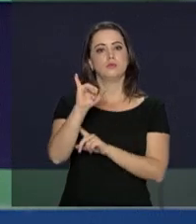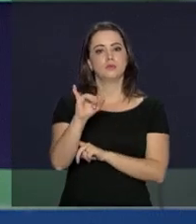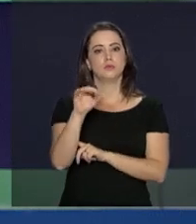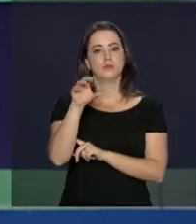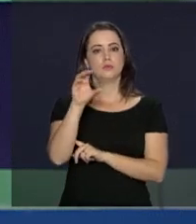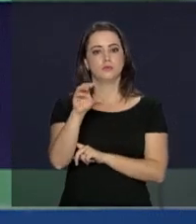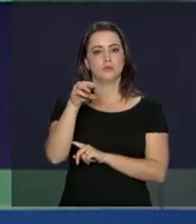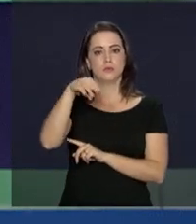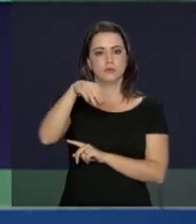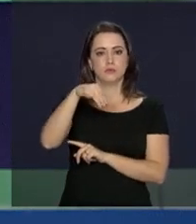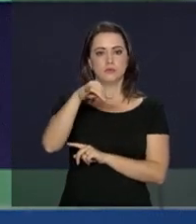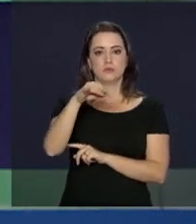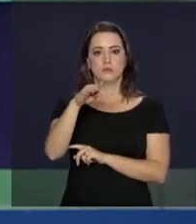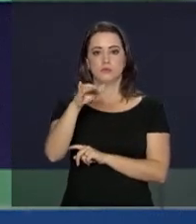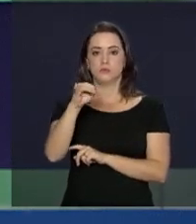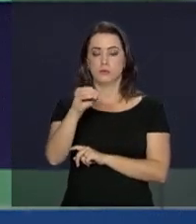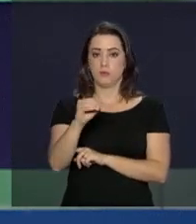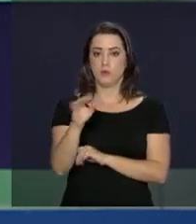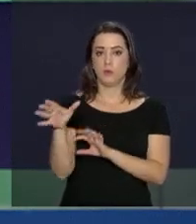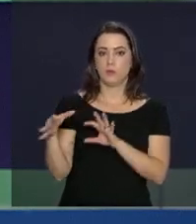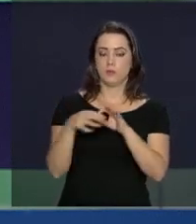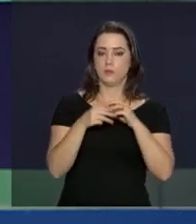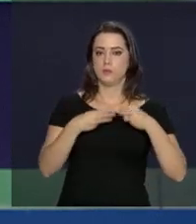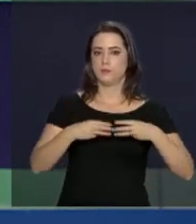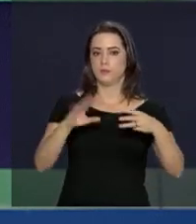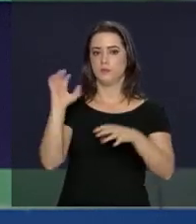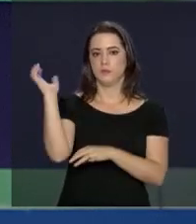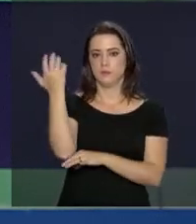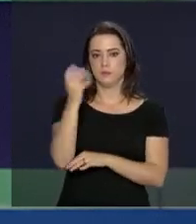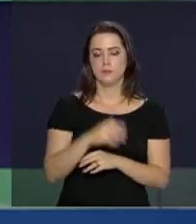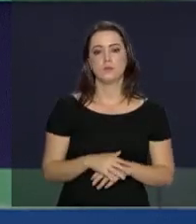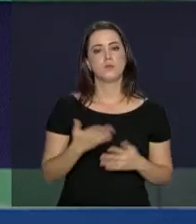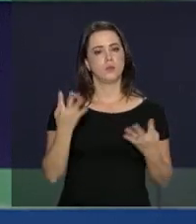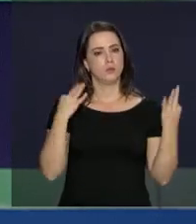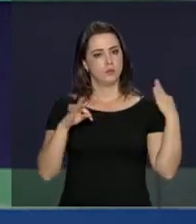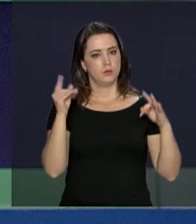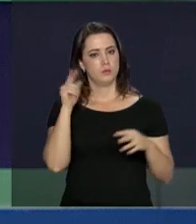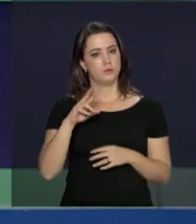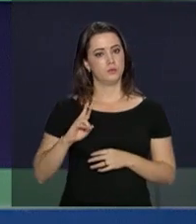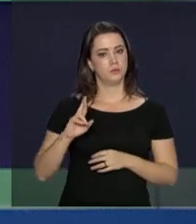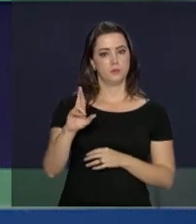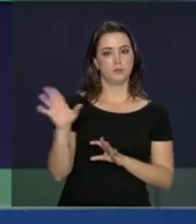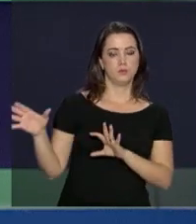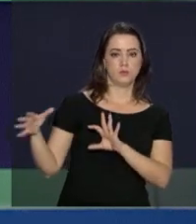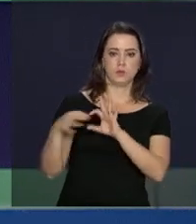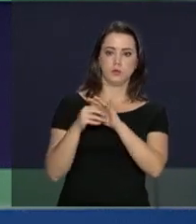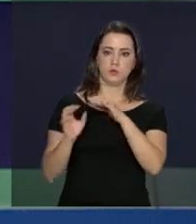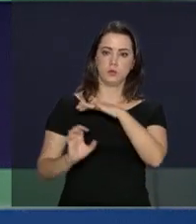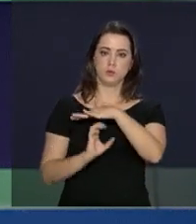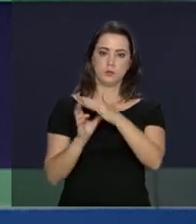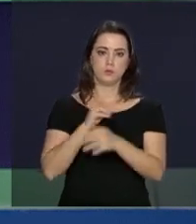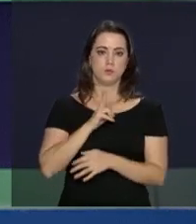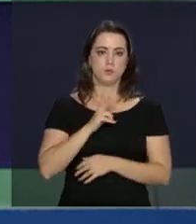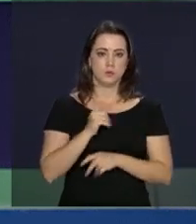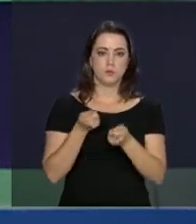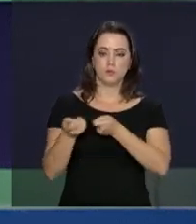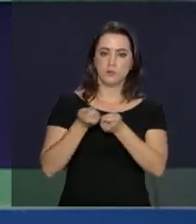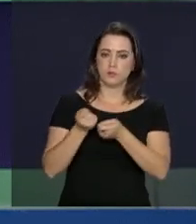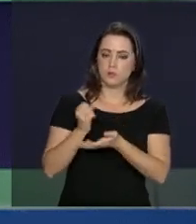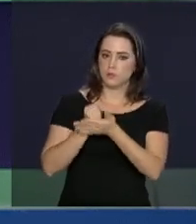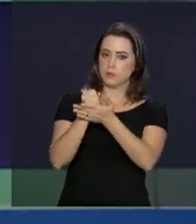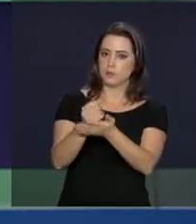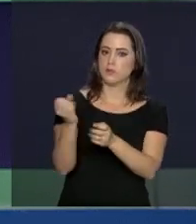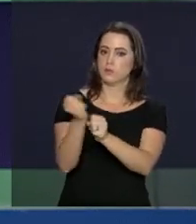Biodiversidade, o ICMBio, vinculado ao Ministério do Meio Ambiente. E o turismo é de responsabilidade de parceiros privados que